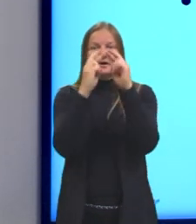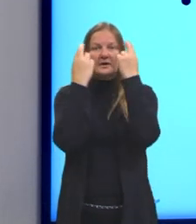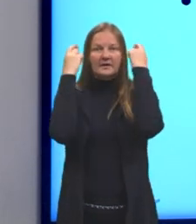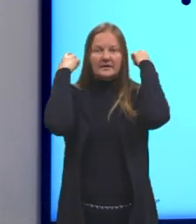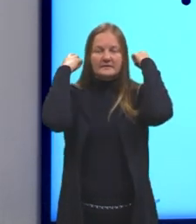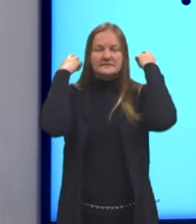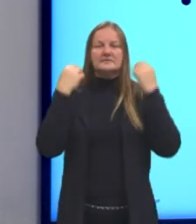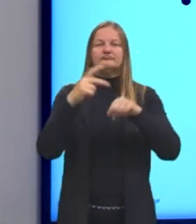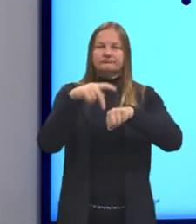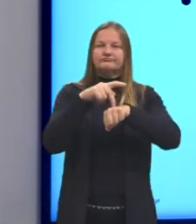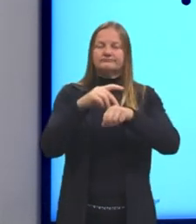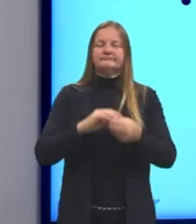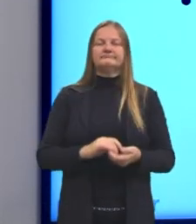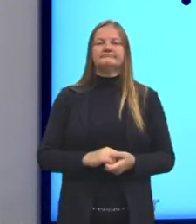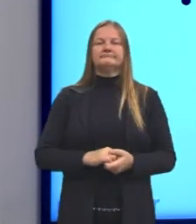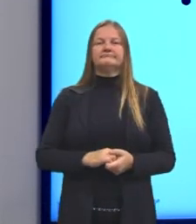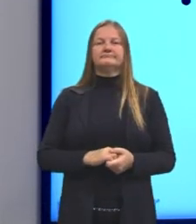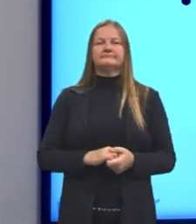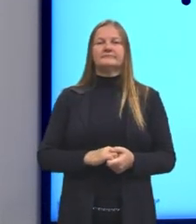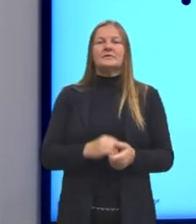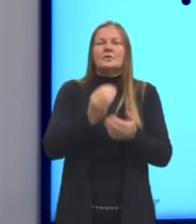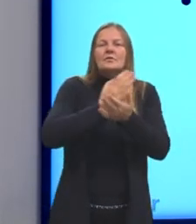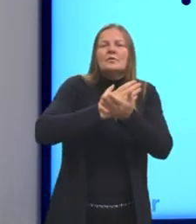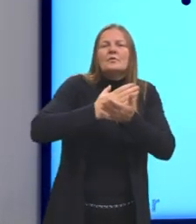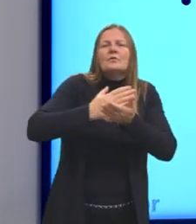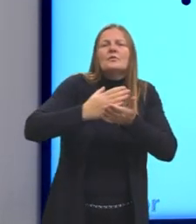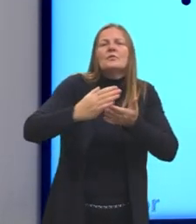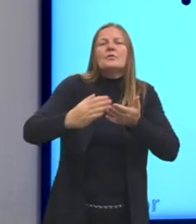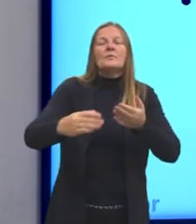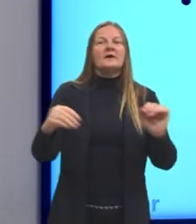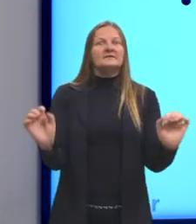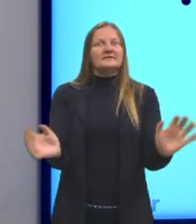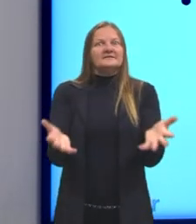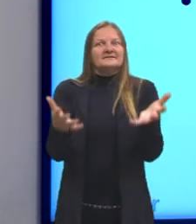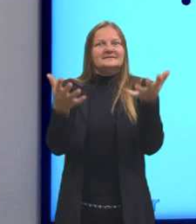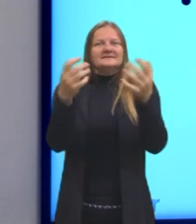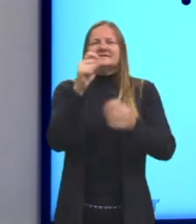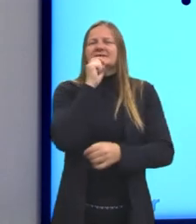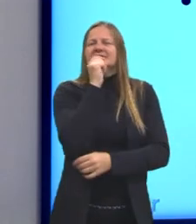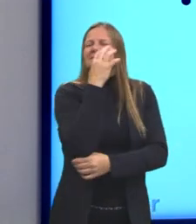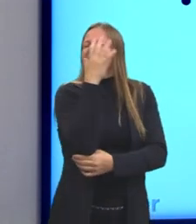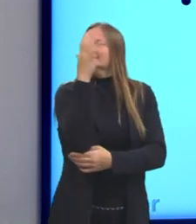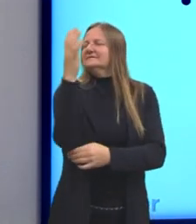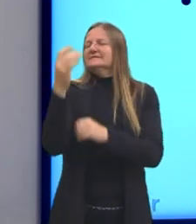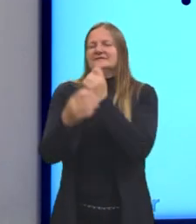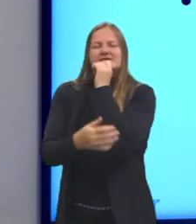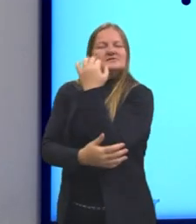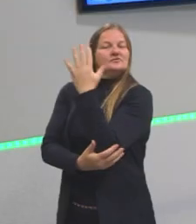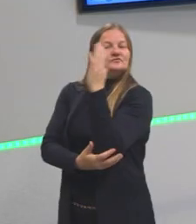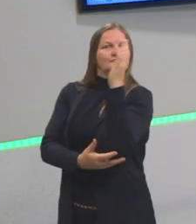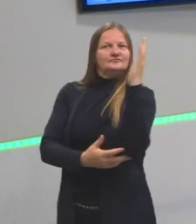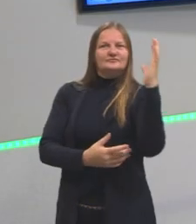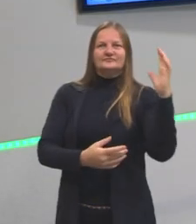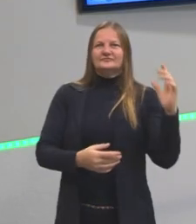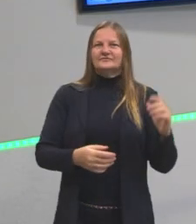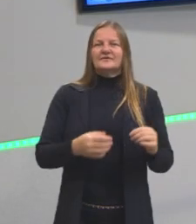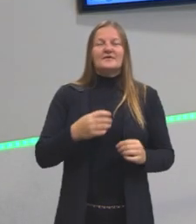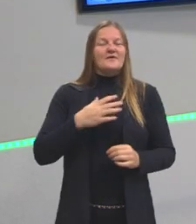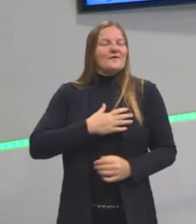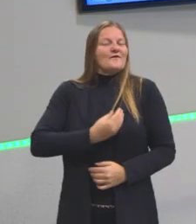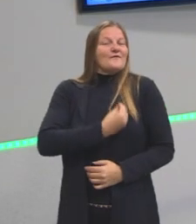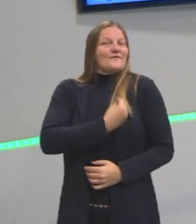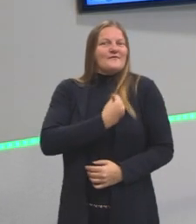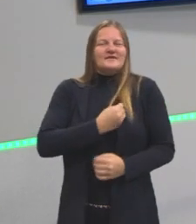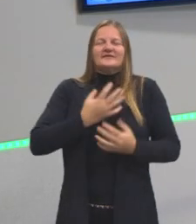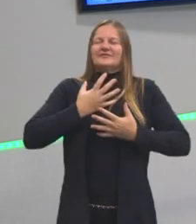temos aqui uma... Começa a questão da exaltação da natureza, porque o arcadismo, ele quer o quê? Viver em harmonia com a